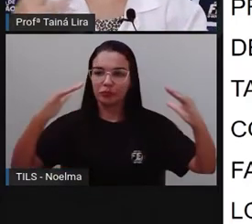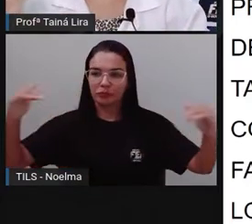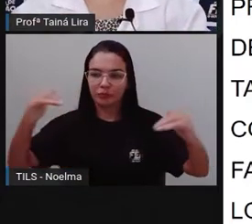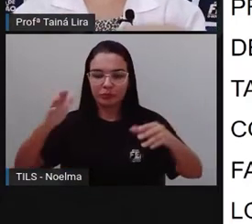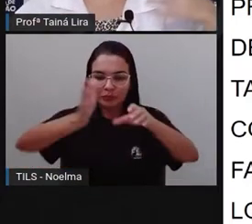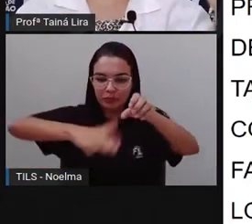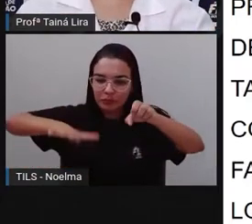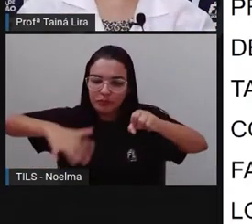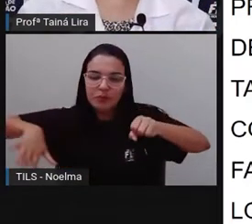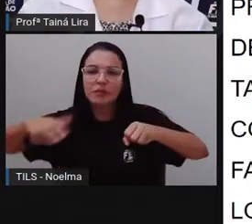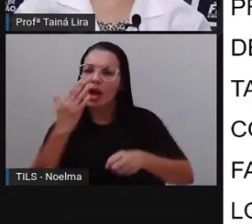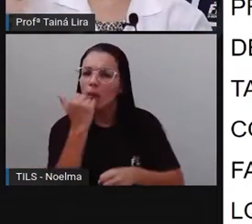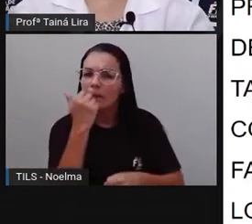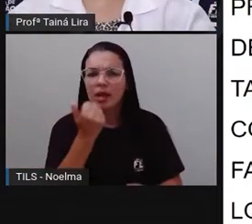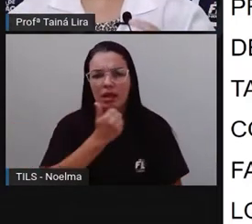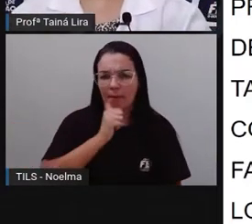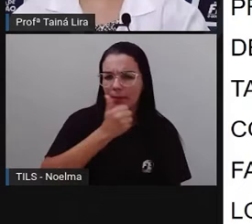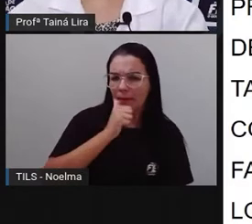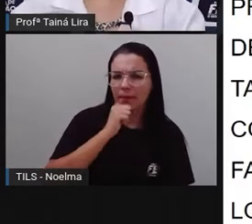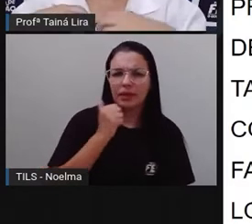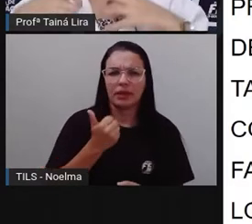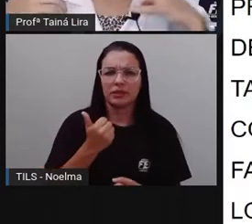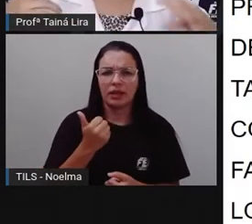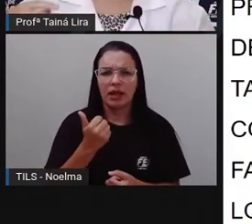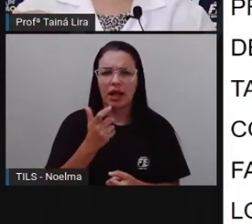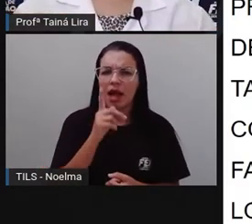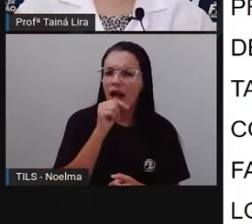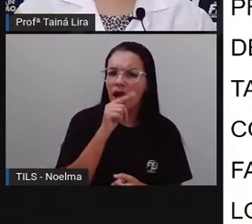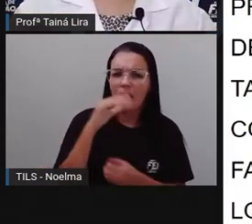né, eles vão vender comida, bebida, água de coco,